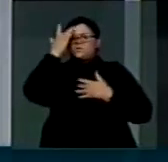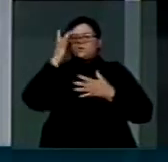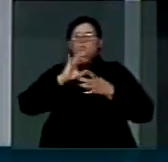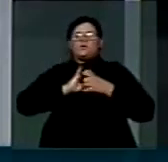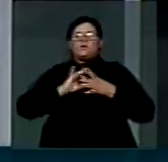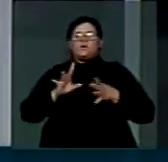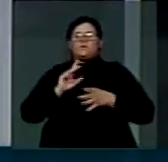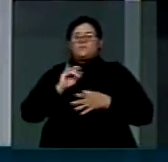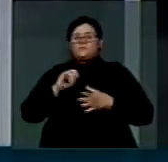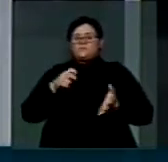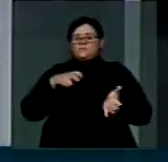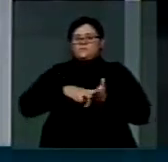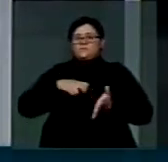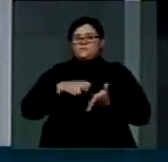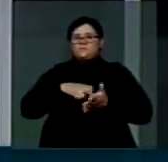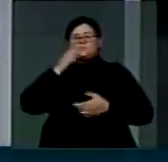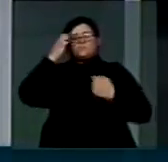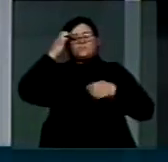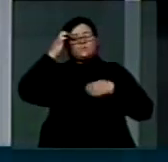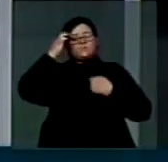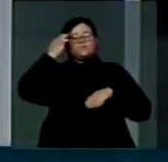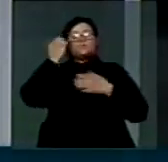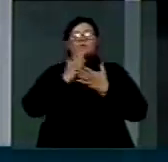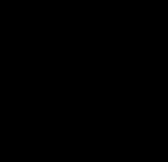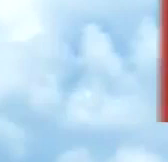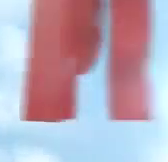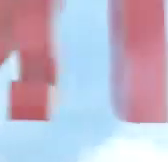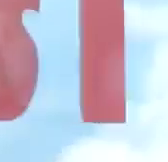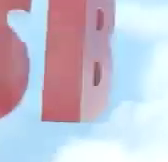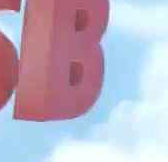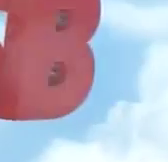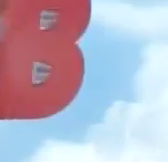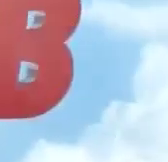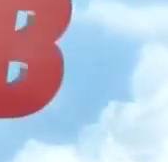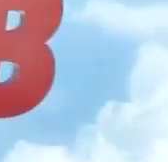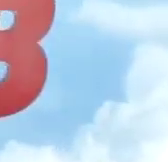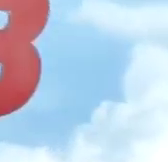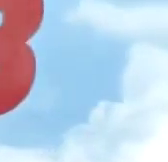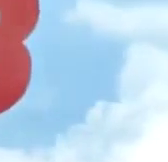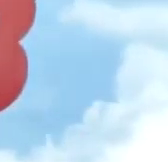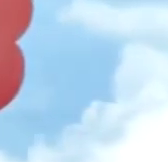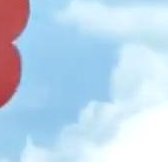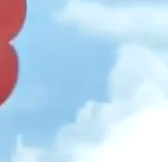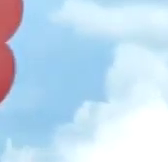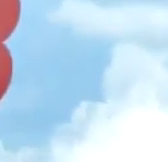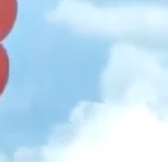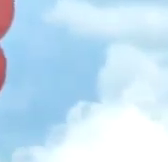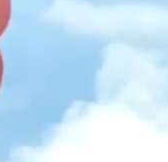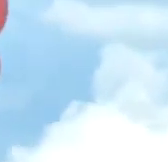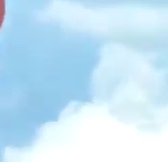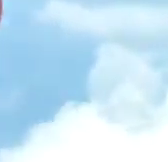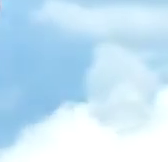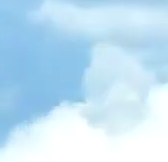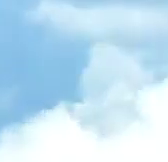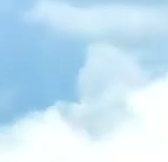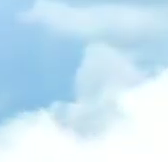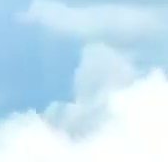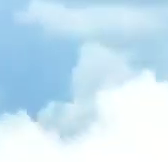de dar um basta final a essa violência. Muito obrigada. Obrigada. Obrigada.